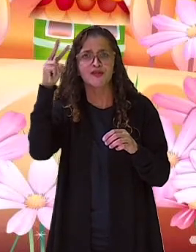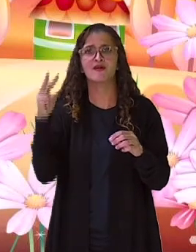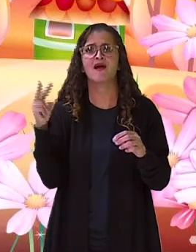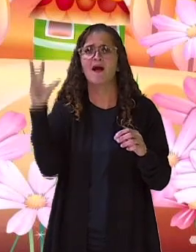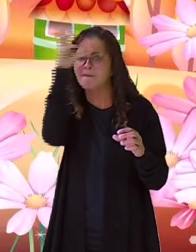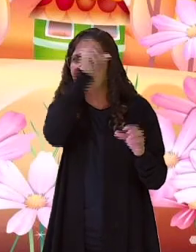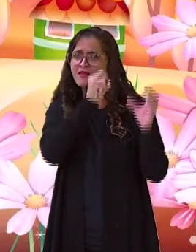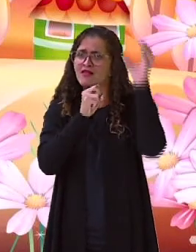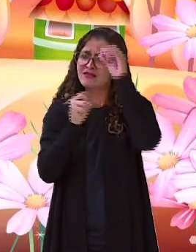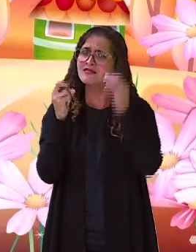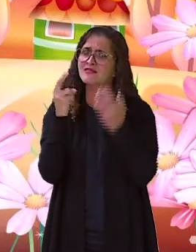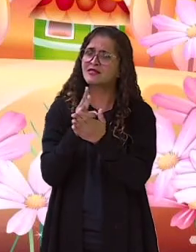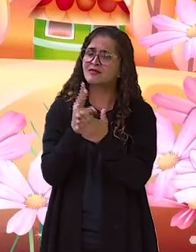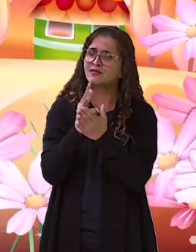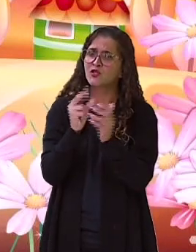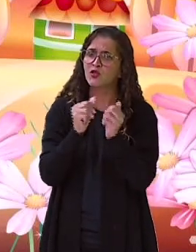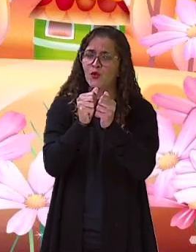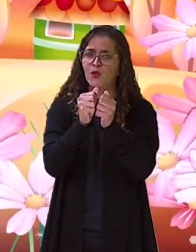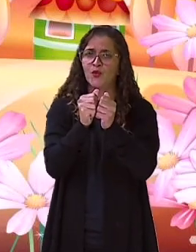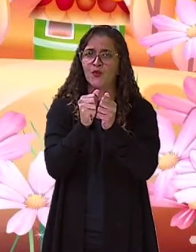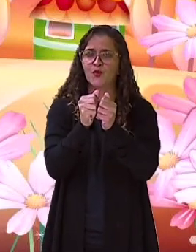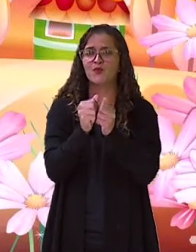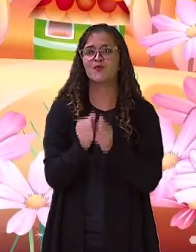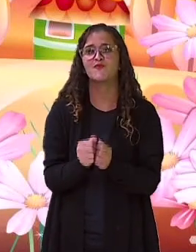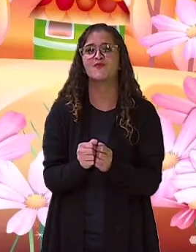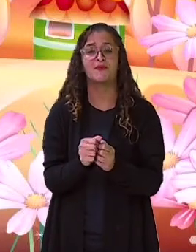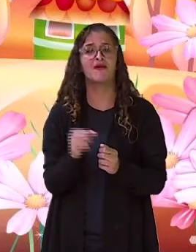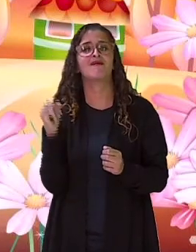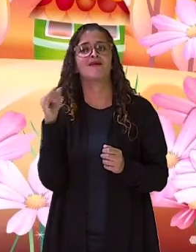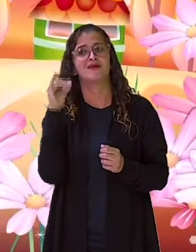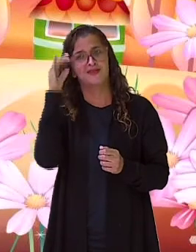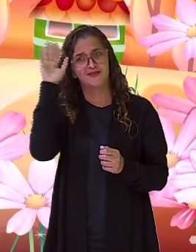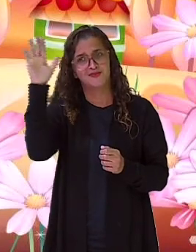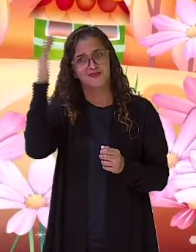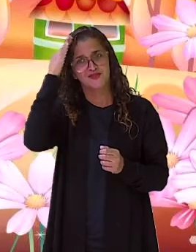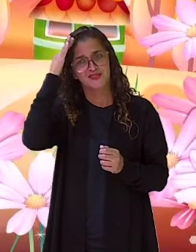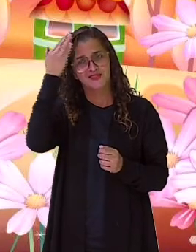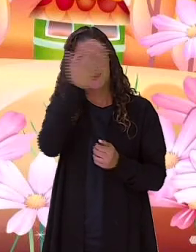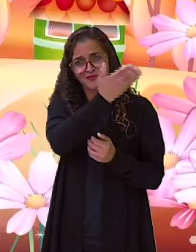e mais Dona Riqueza. Espero que tenham gostado.